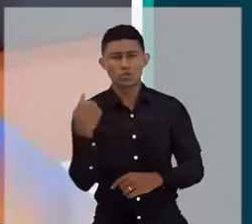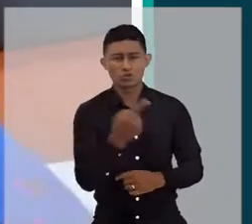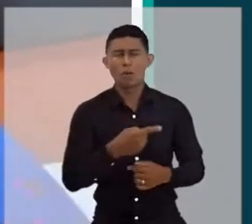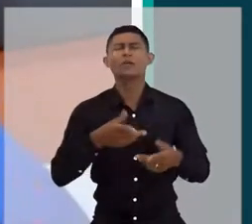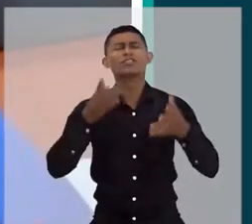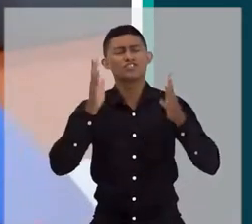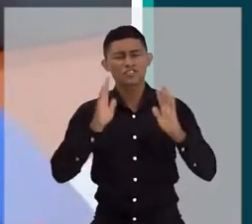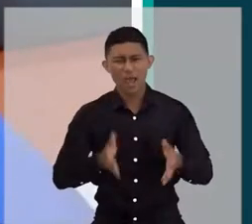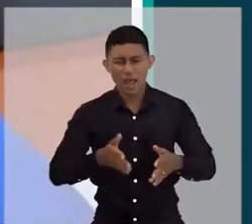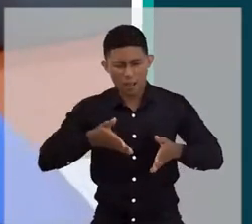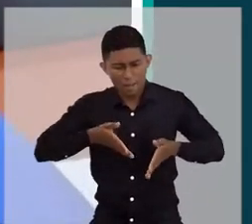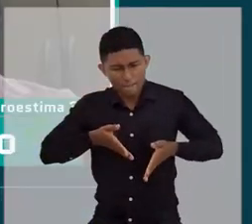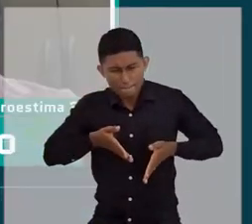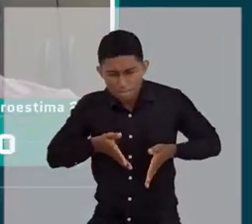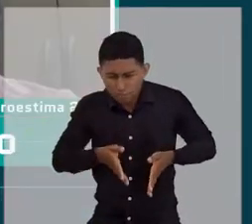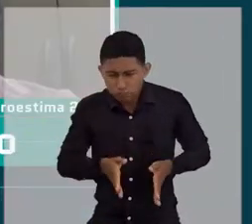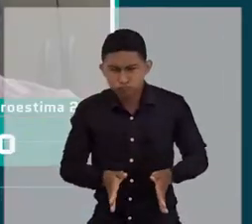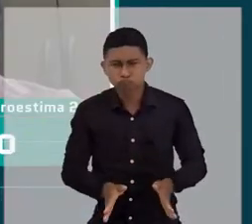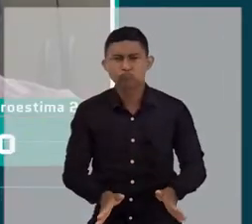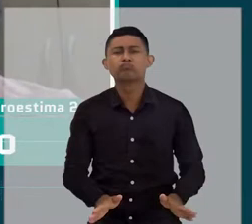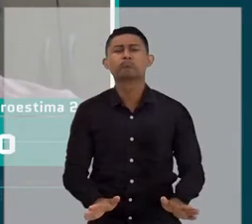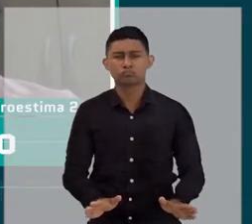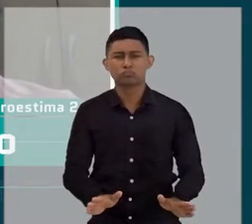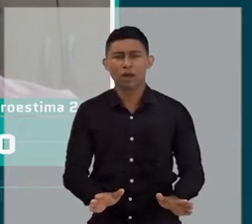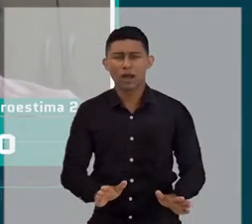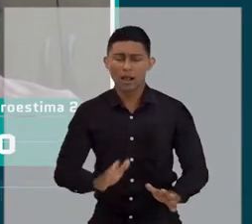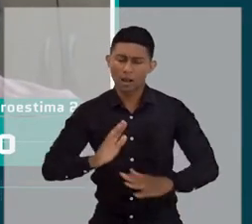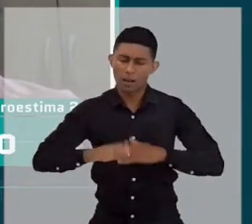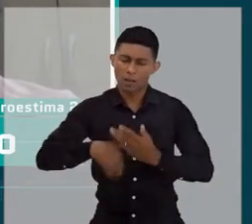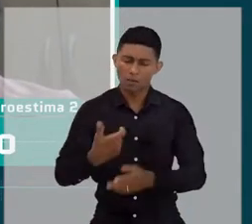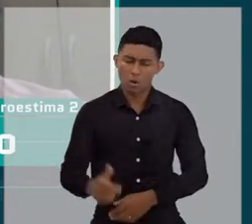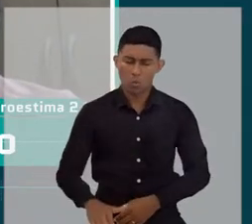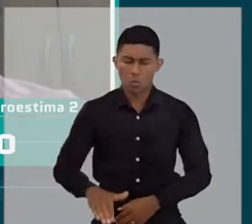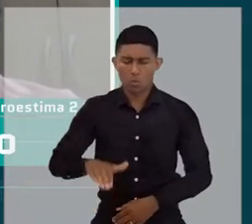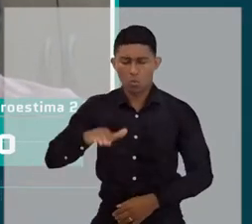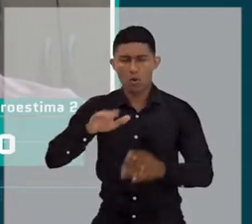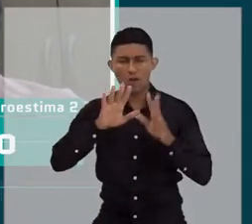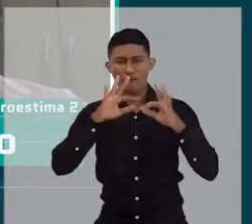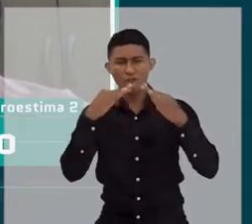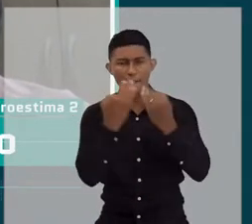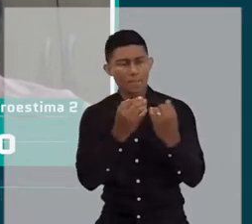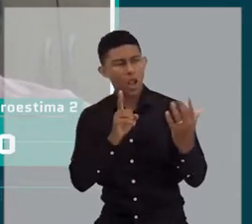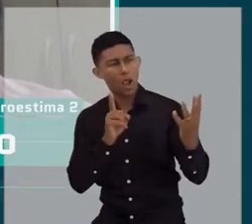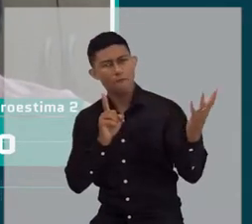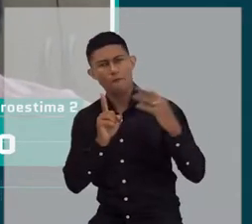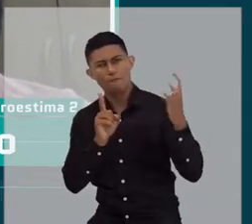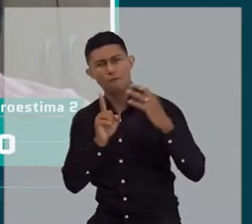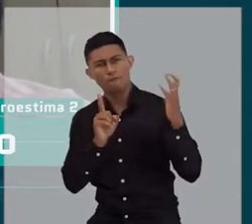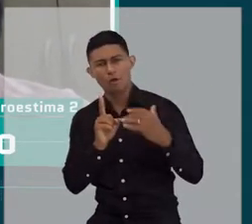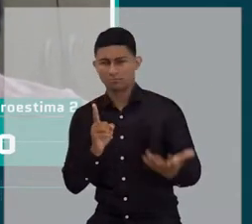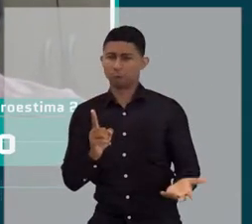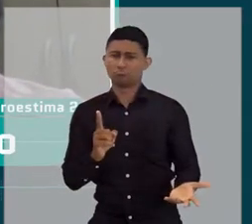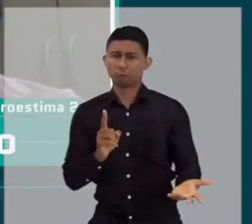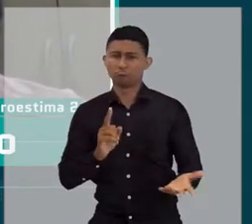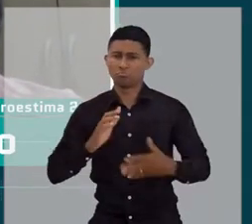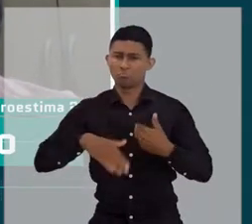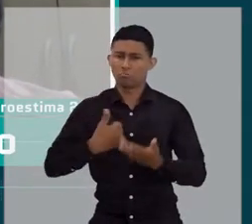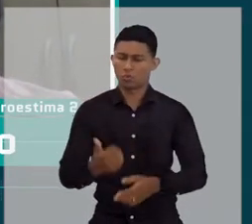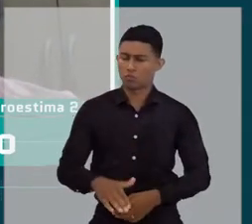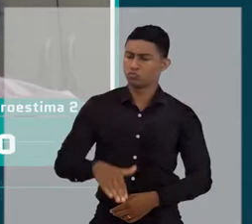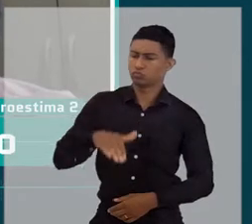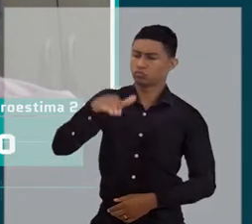já nascemos influenciados. Nós somos influenciados pela família, nós somos influenciados